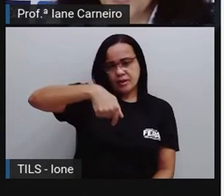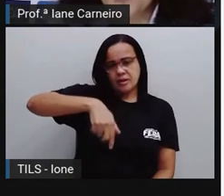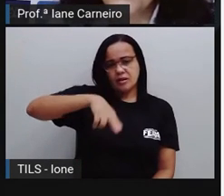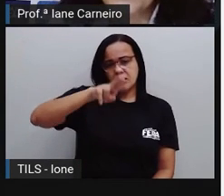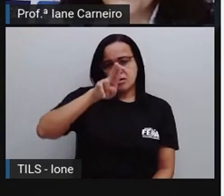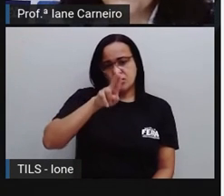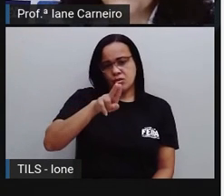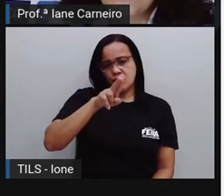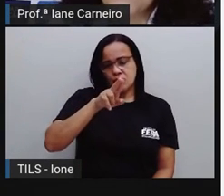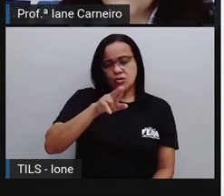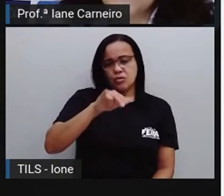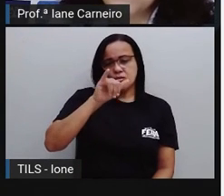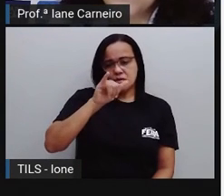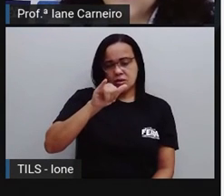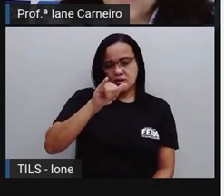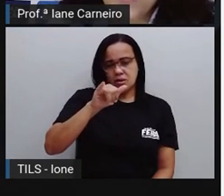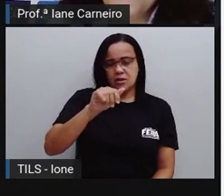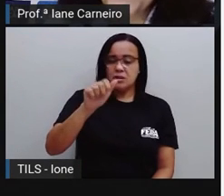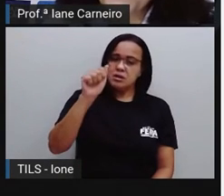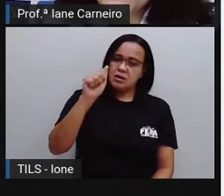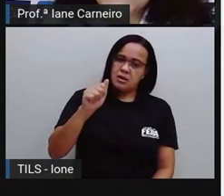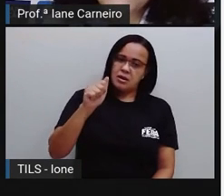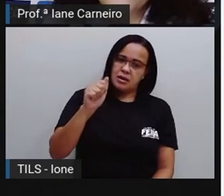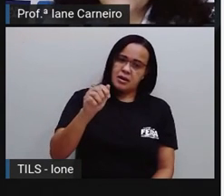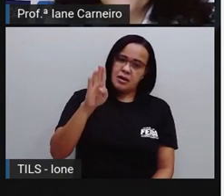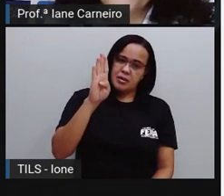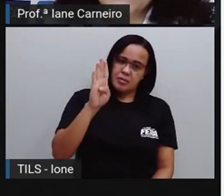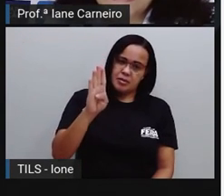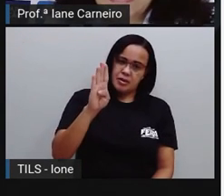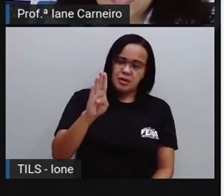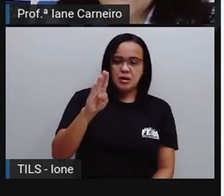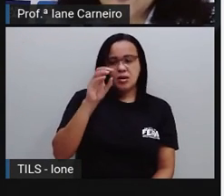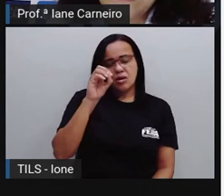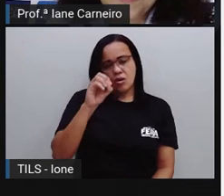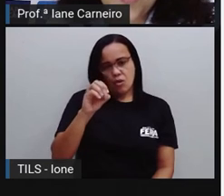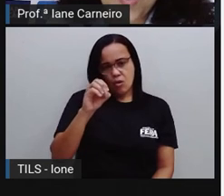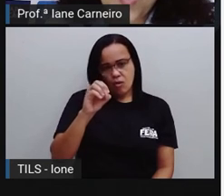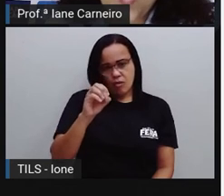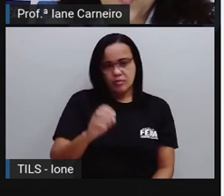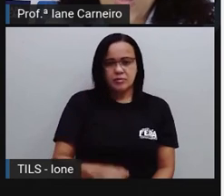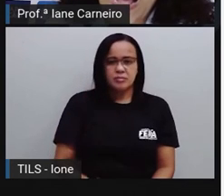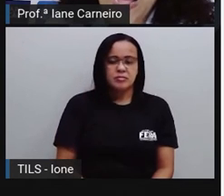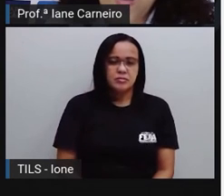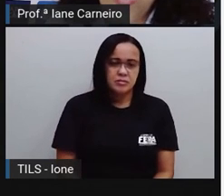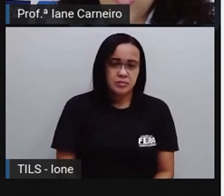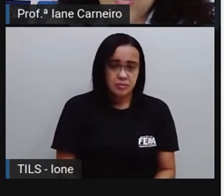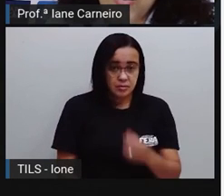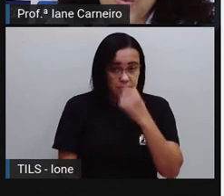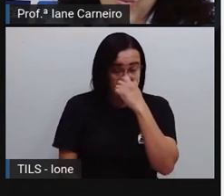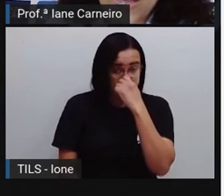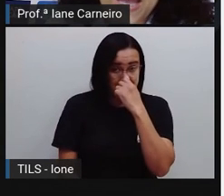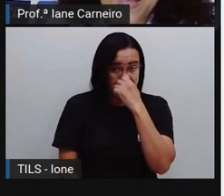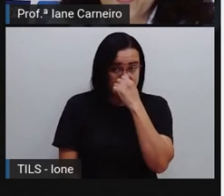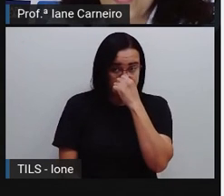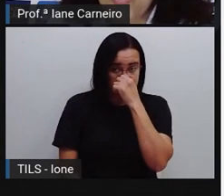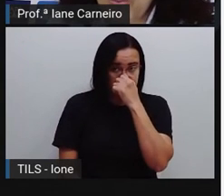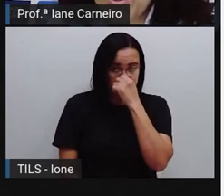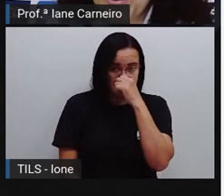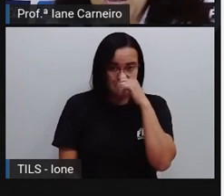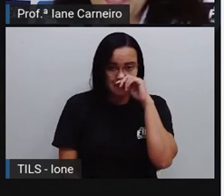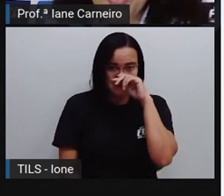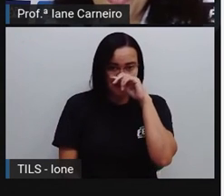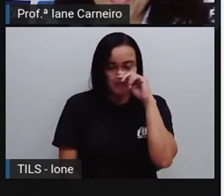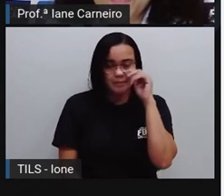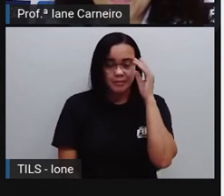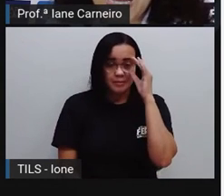Olha o Q como faz, ó. Ó, PRÓ, mas aqui ficou, fica, a gente escreveu QUA, ó. O Q e o